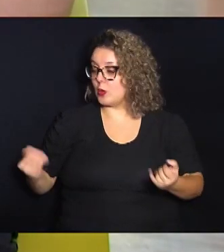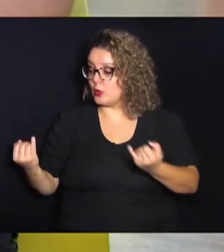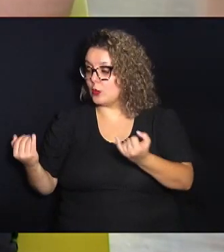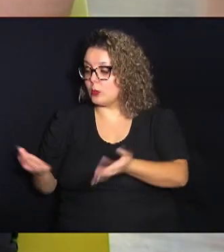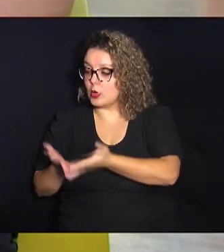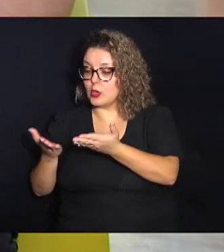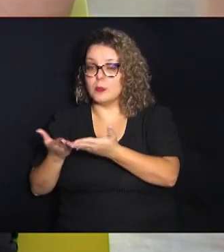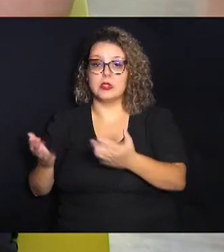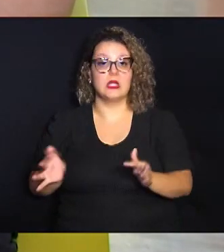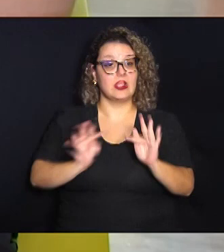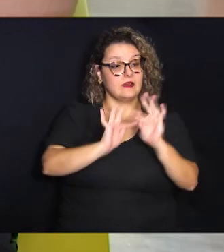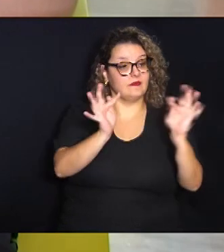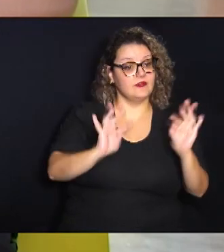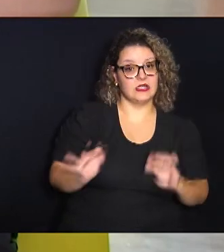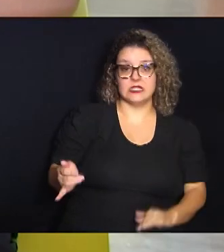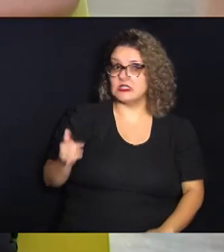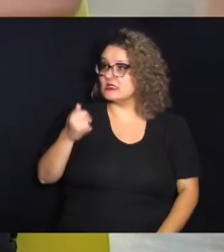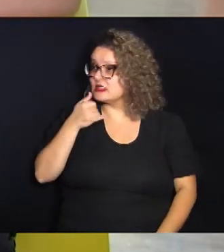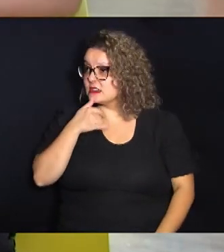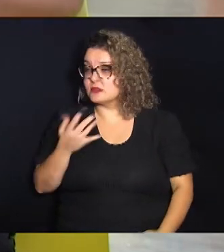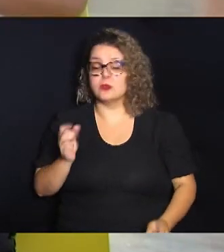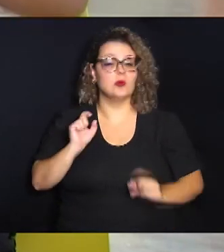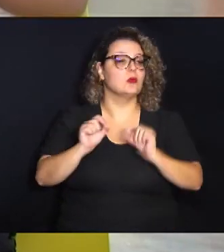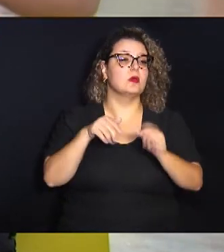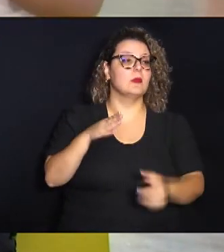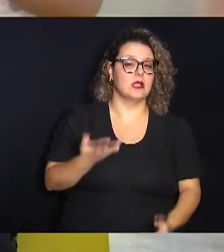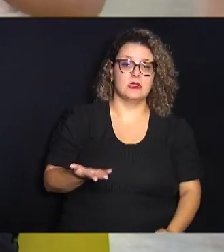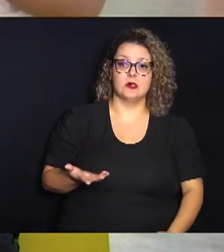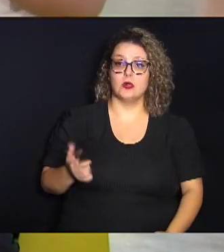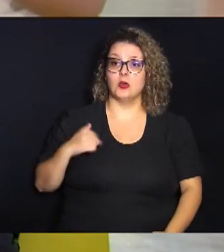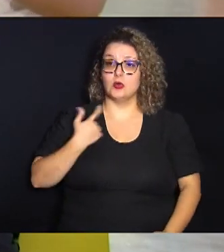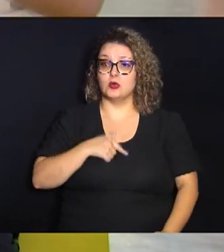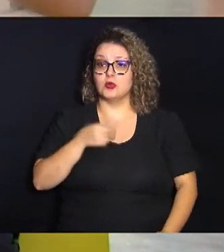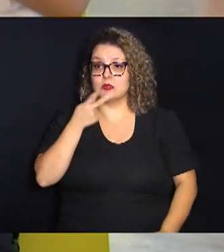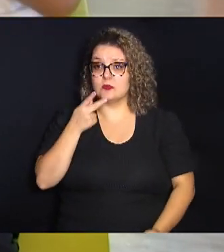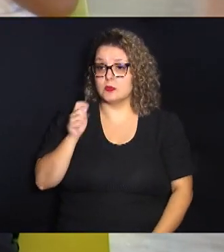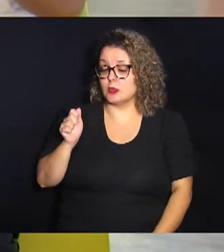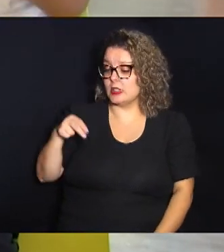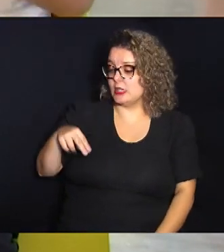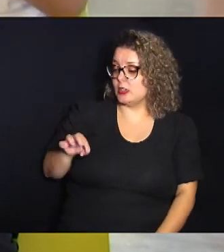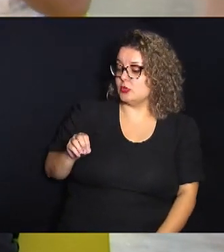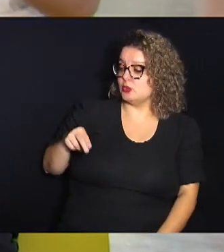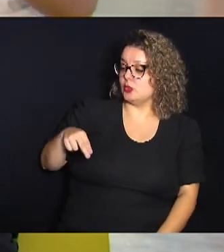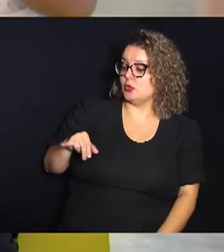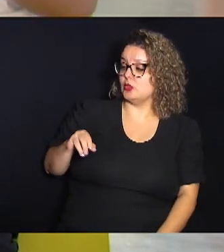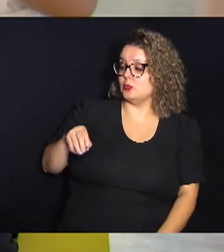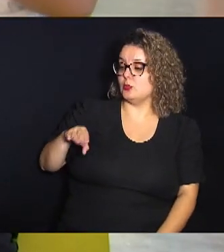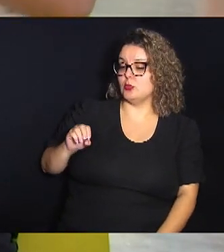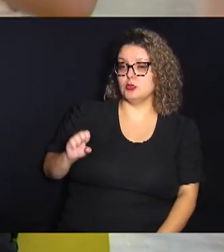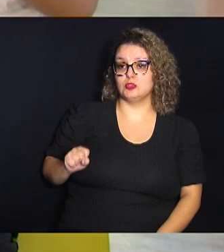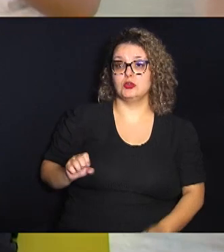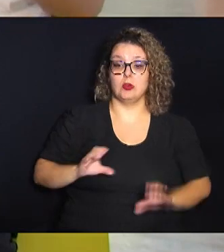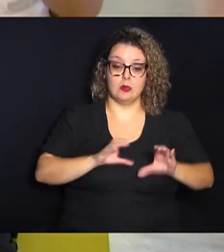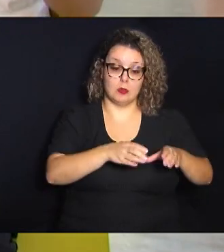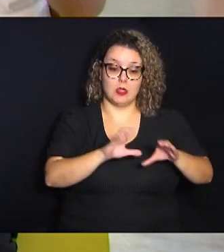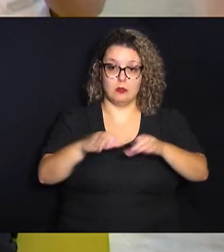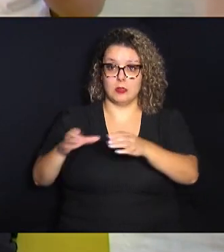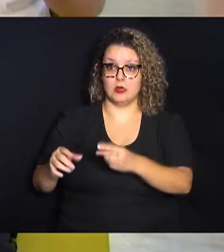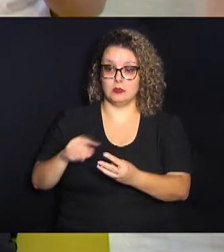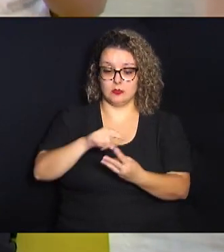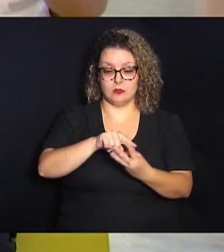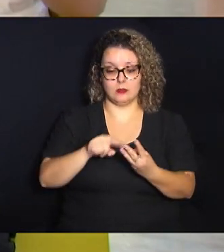triste enfim o mais aí? então a gente diz que os antônimos a gente consegue categorizar em pelo menos três